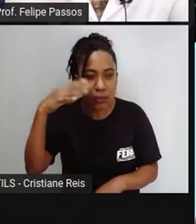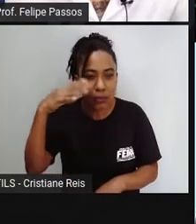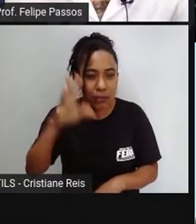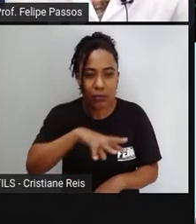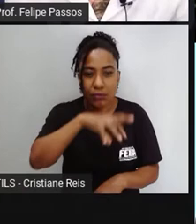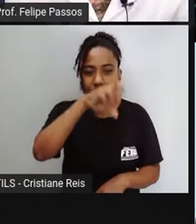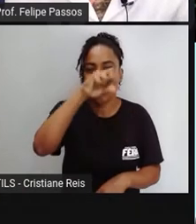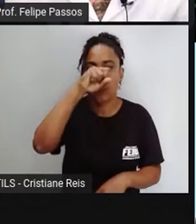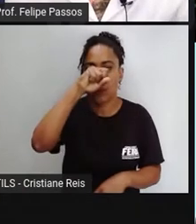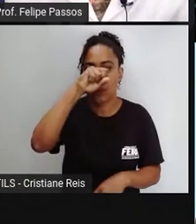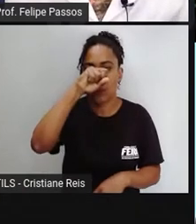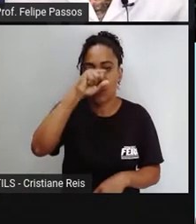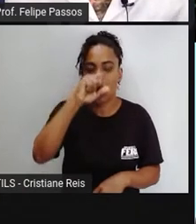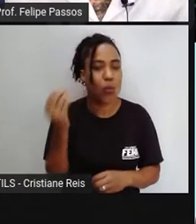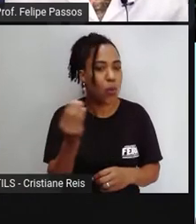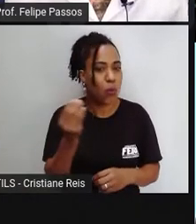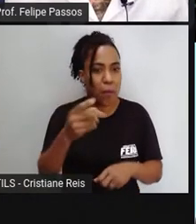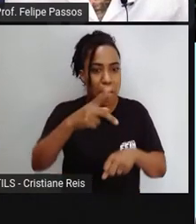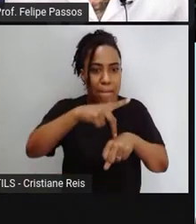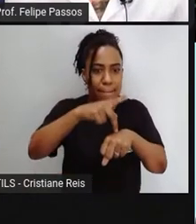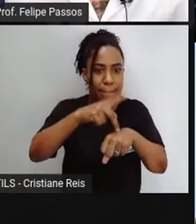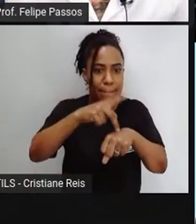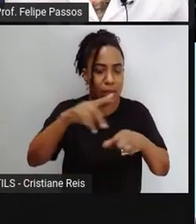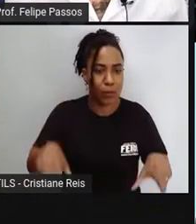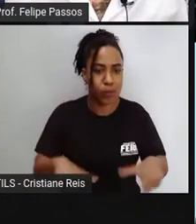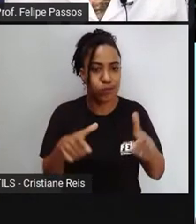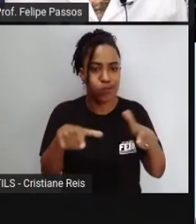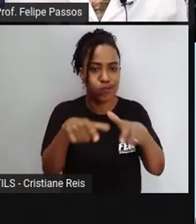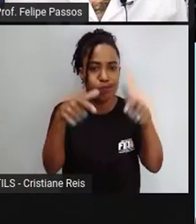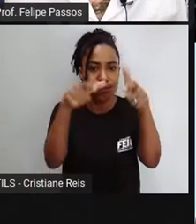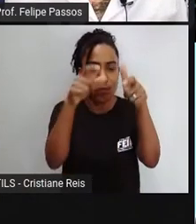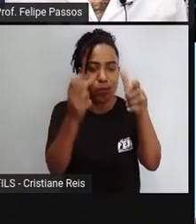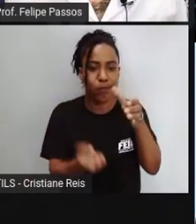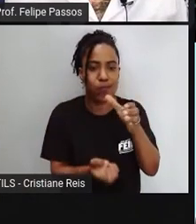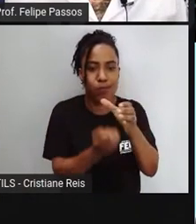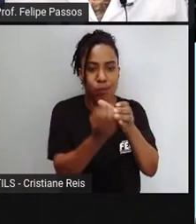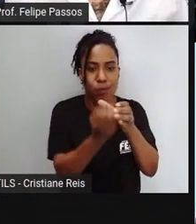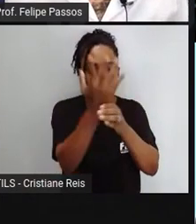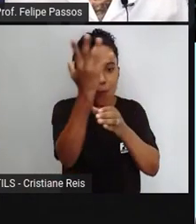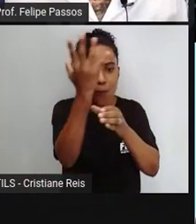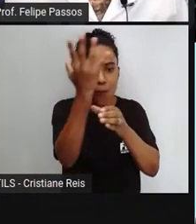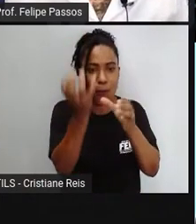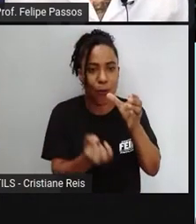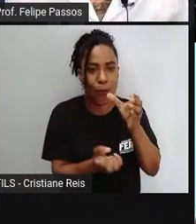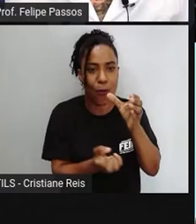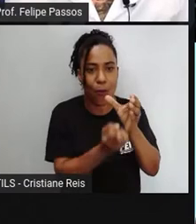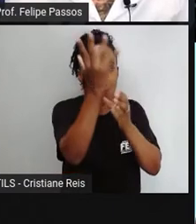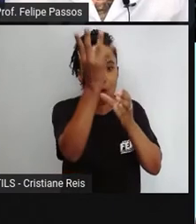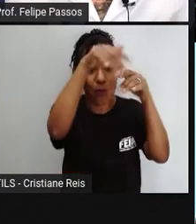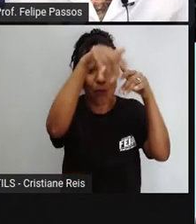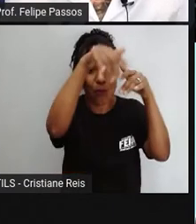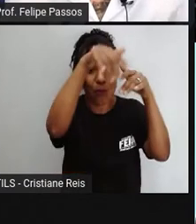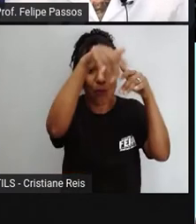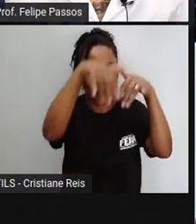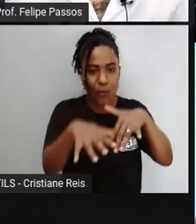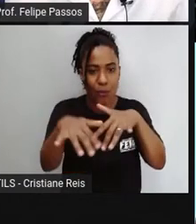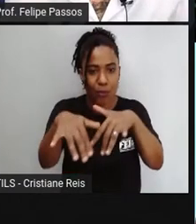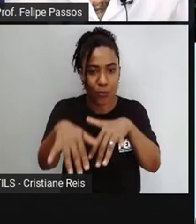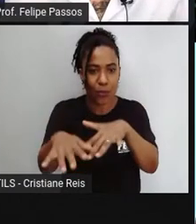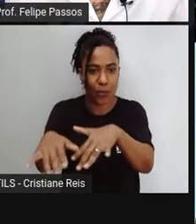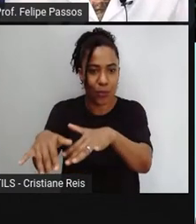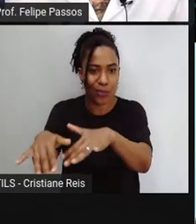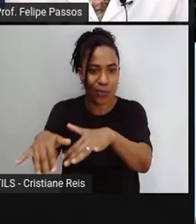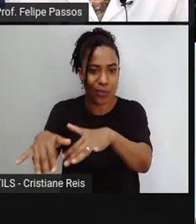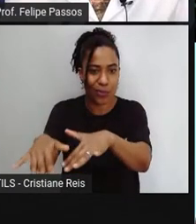animal, nenhum fungo que produziu, é simplesmente um gás tóxico, venenoso, que pode fazer a pessoa passar